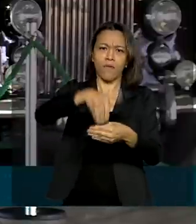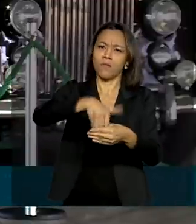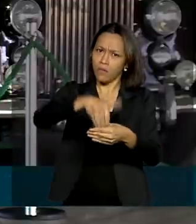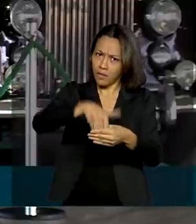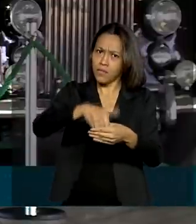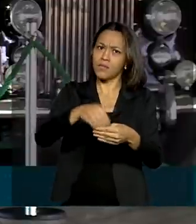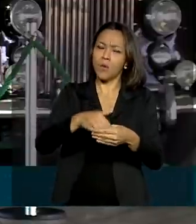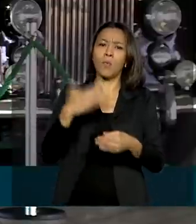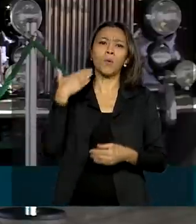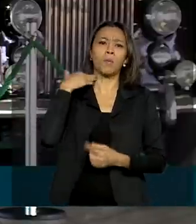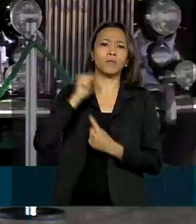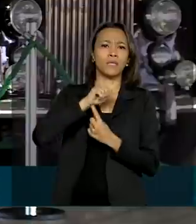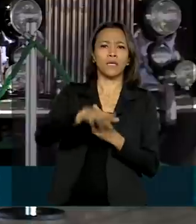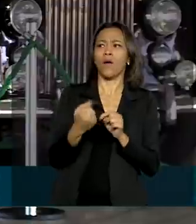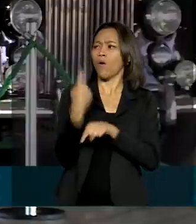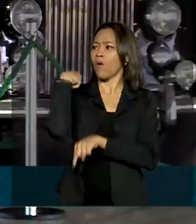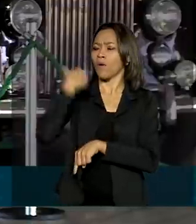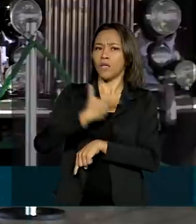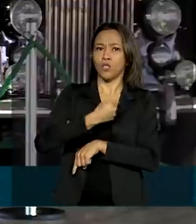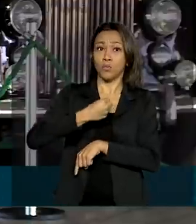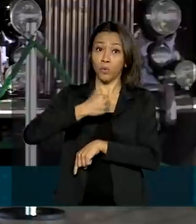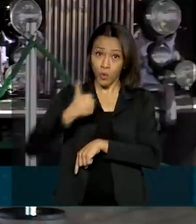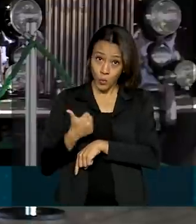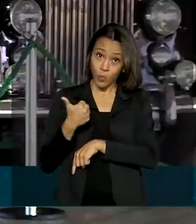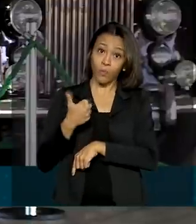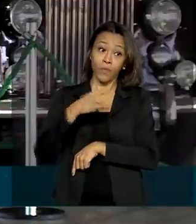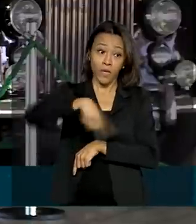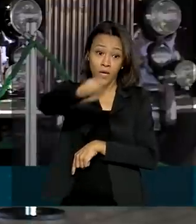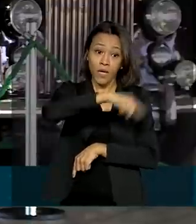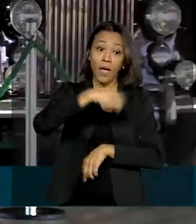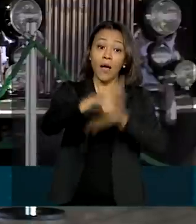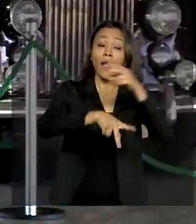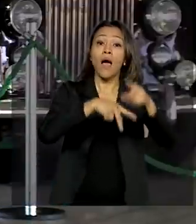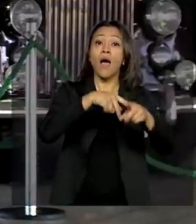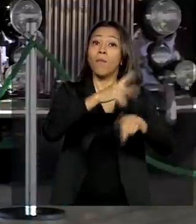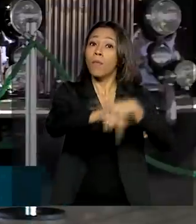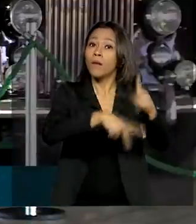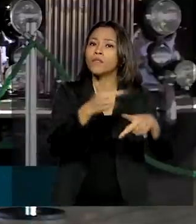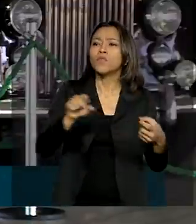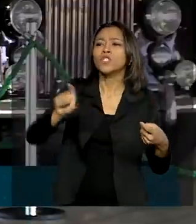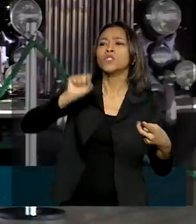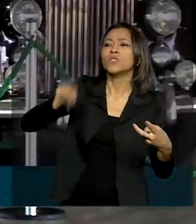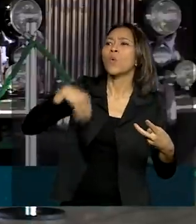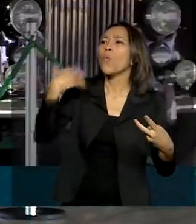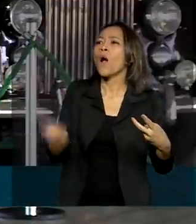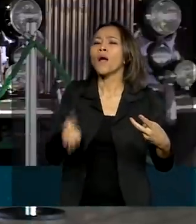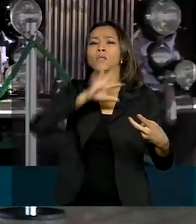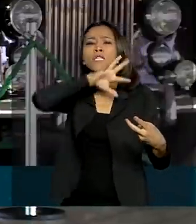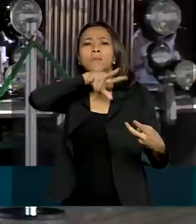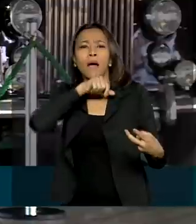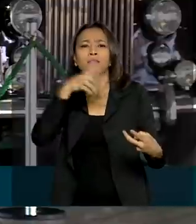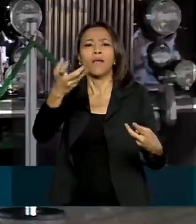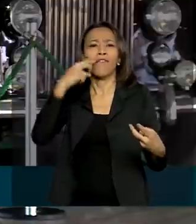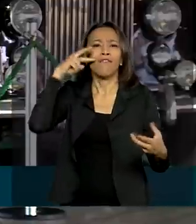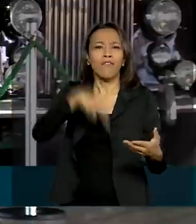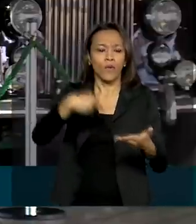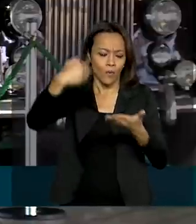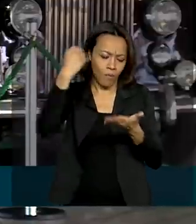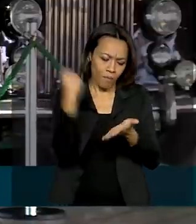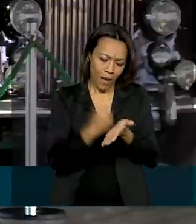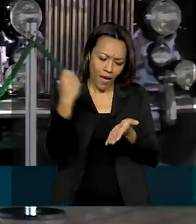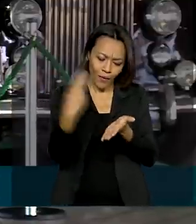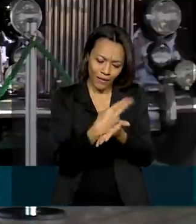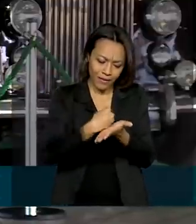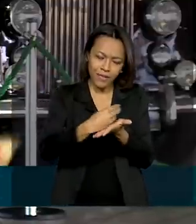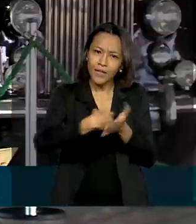Banco Central em 2001, quando a população pôde indicar quais animais da fauna brasileira gostaria de ver em nosso dinheiro. Em primeiro